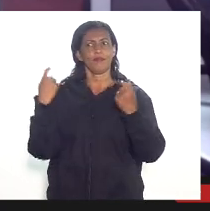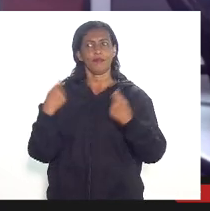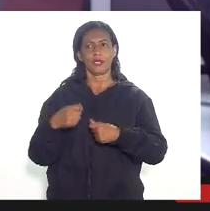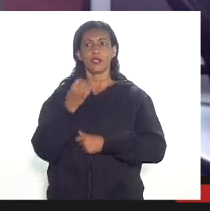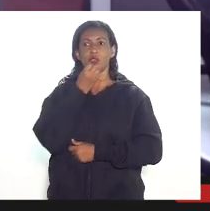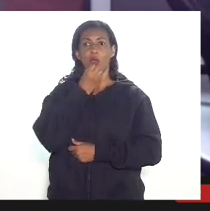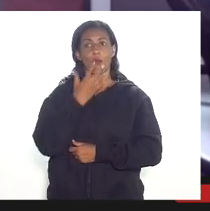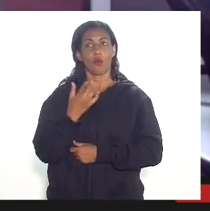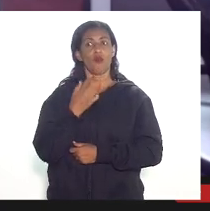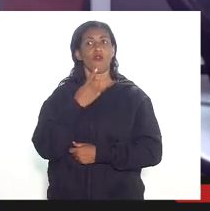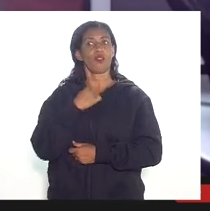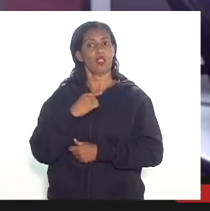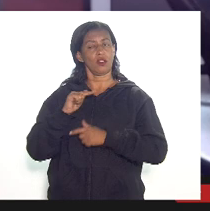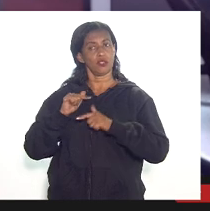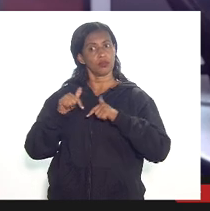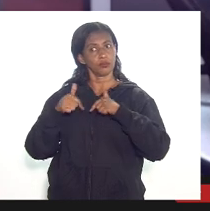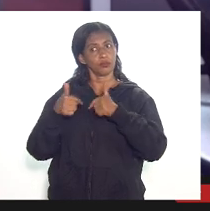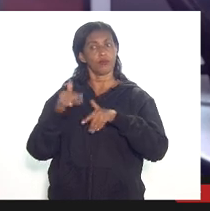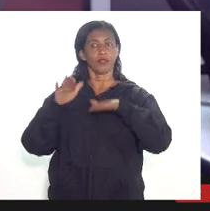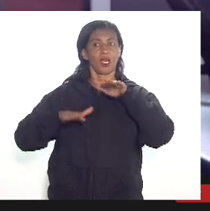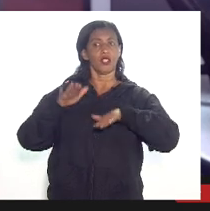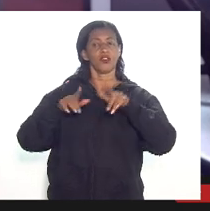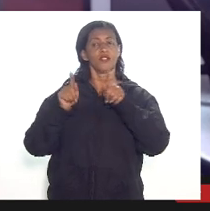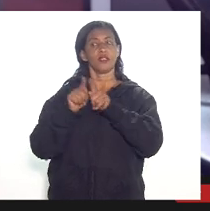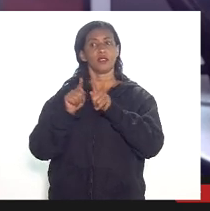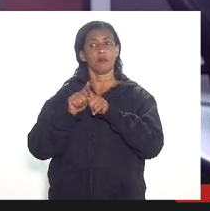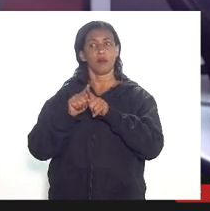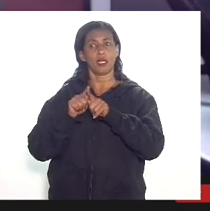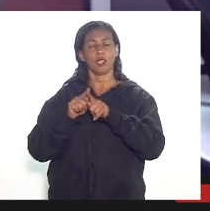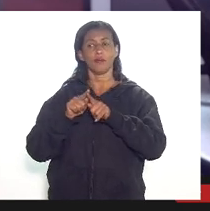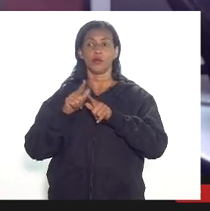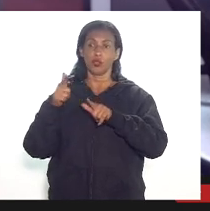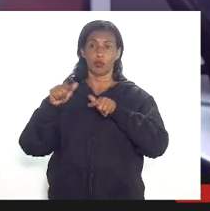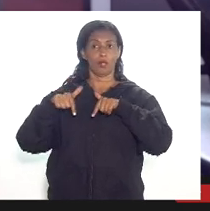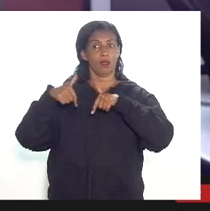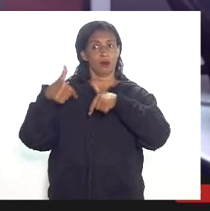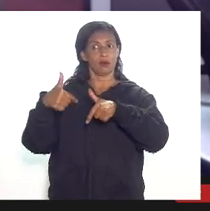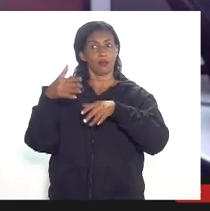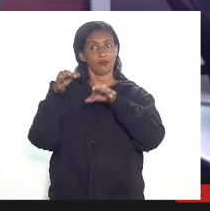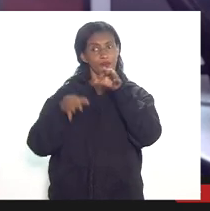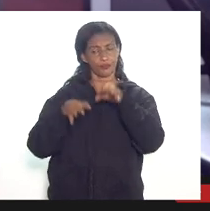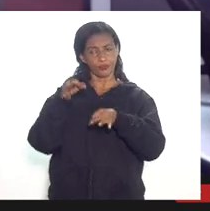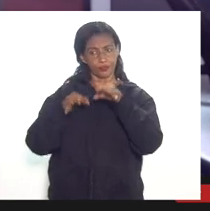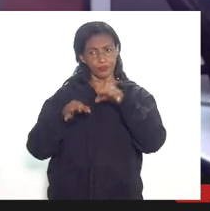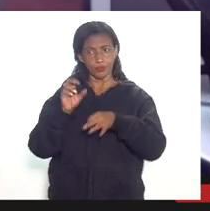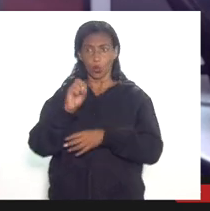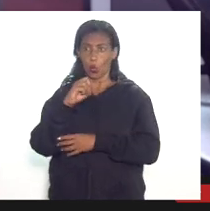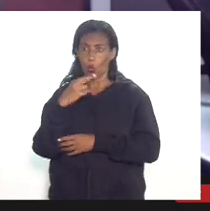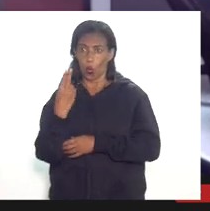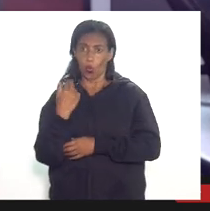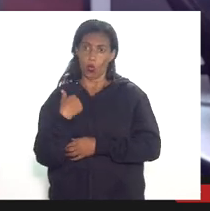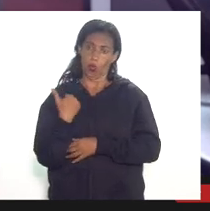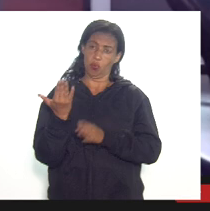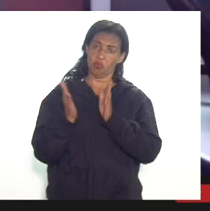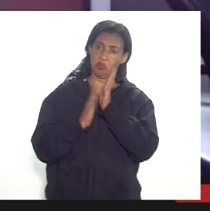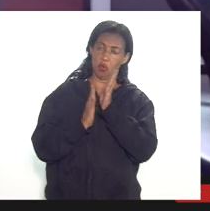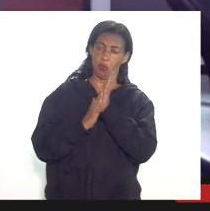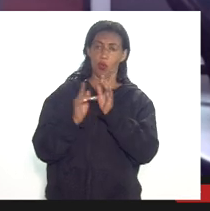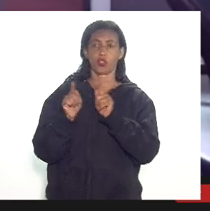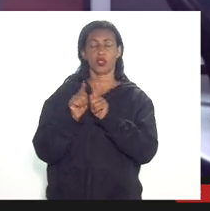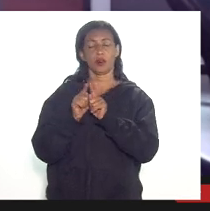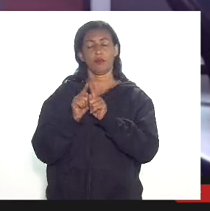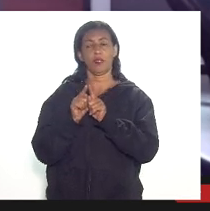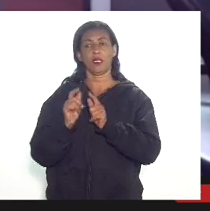boa vontade ou às vezes uma decisão judicial ou como eu vou tentar propor uma melhoria nas obrigações